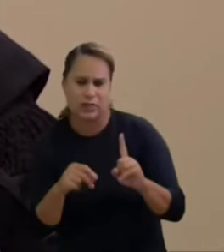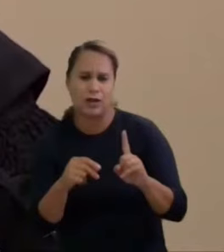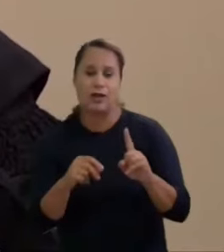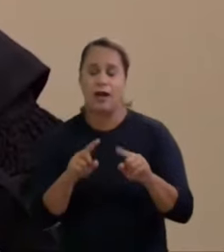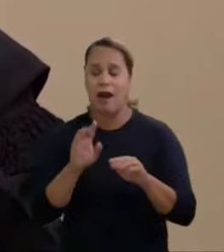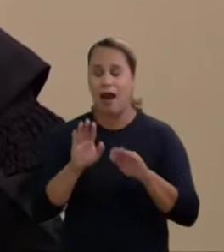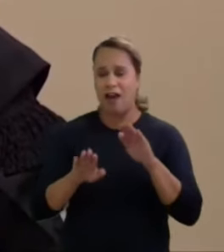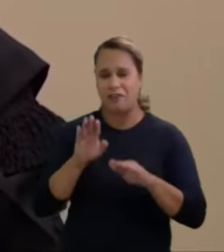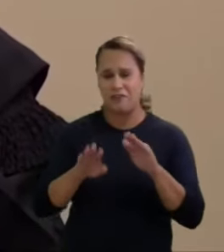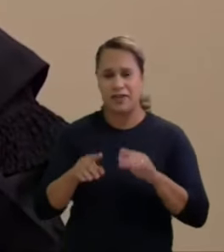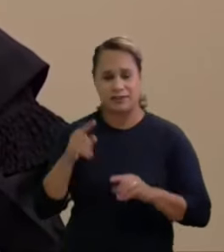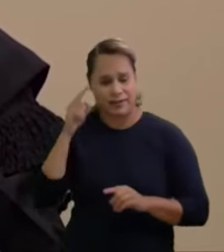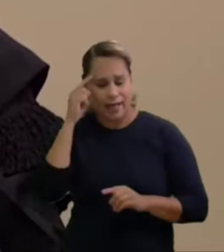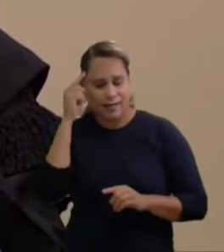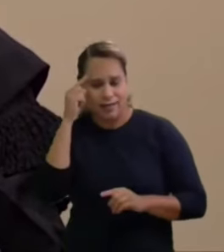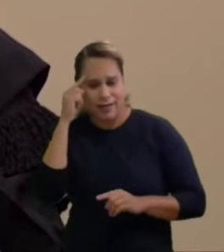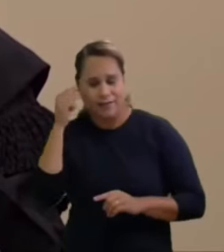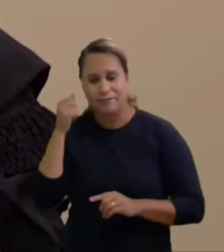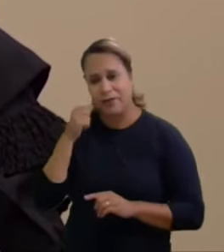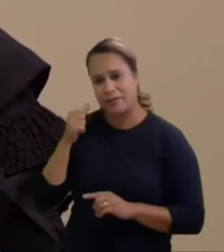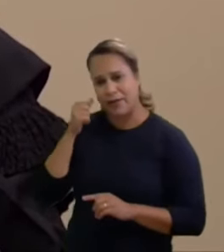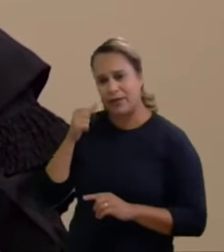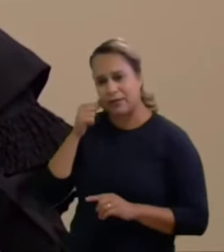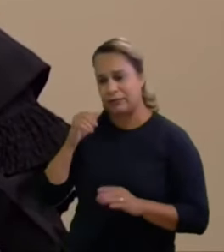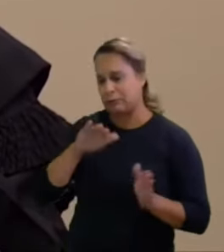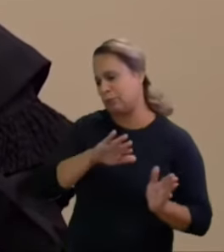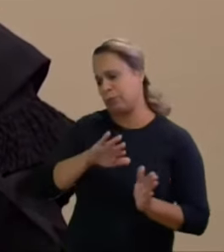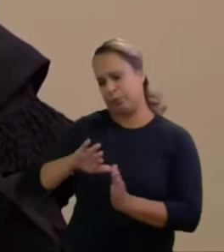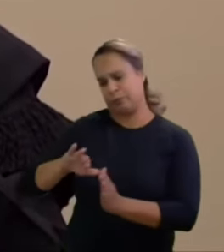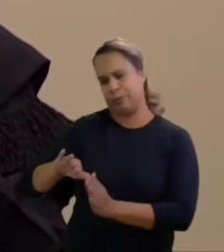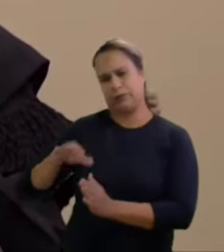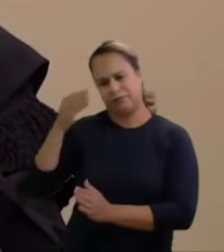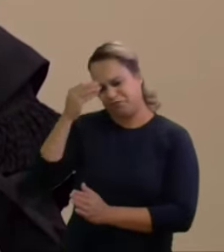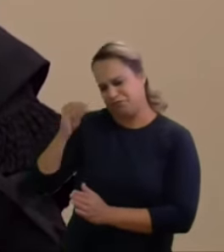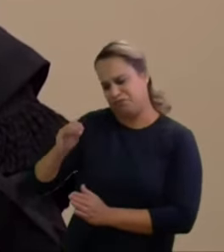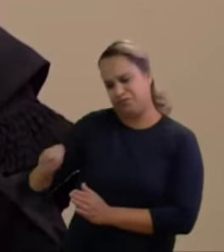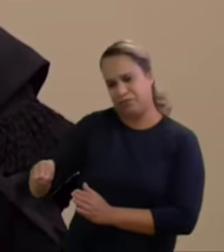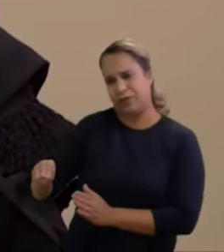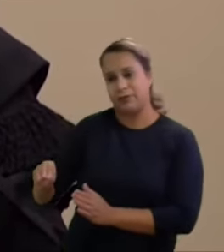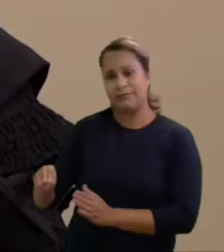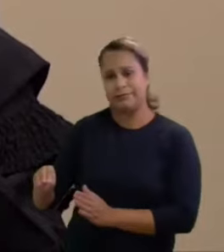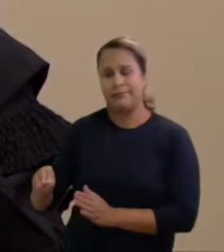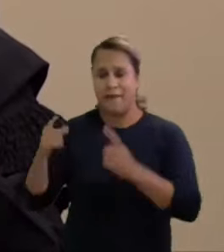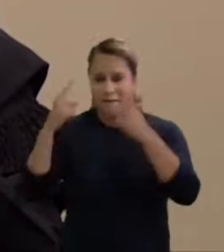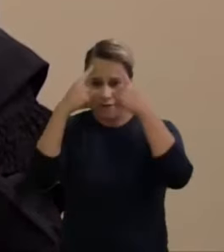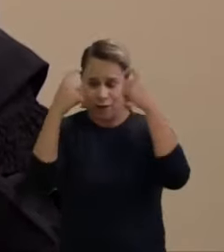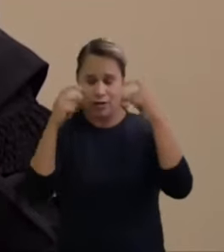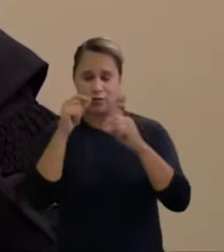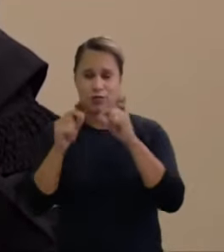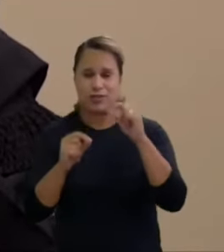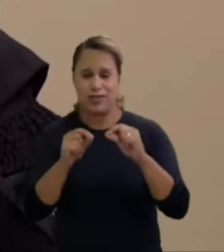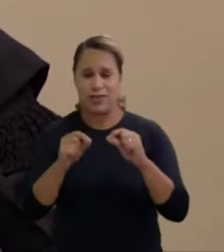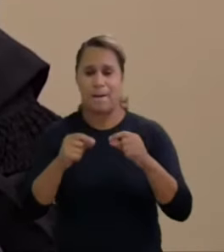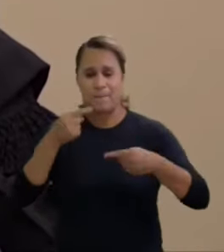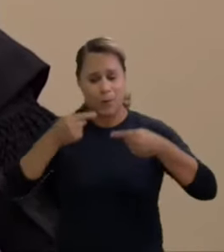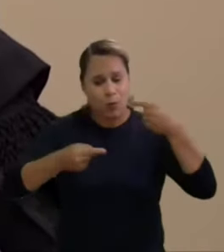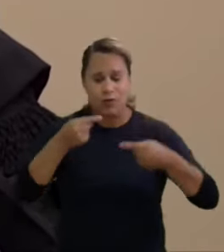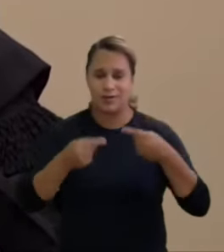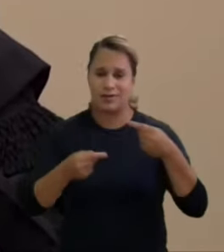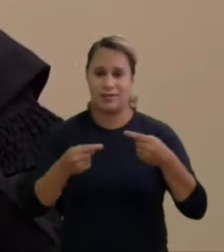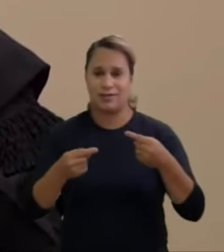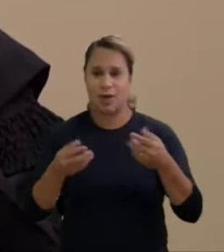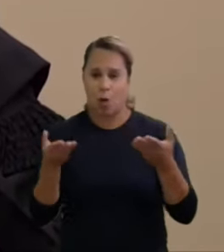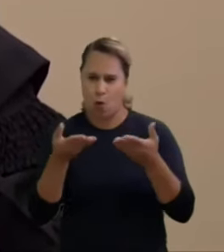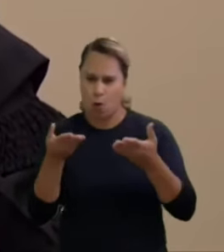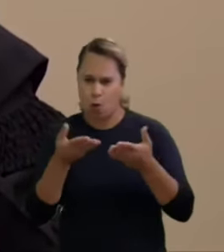deixadas de lado e passam a discutir a condição da mulher. Isso é violência política e, hoje em dia, é considerada crime e será apurada nessas